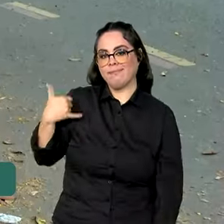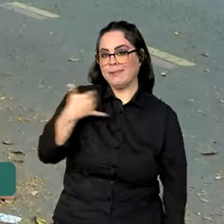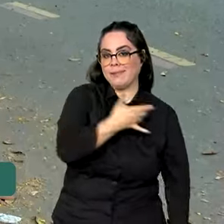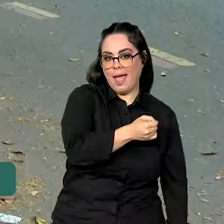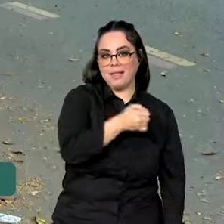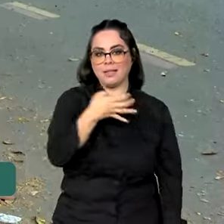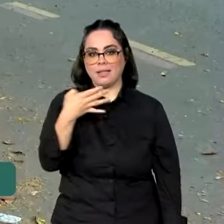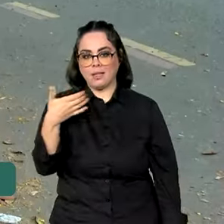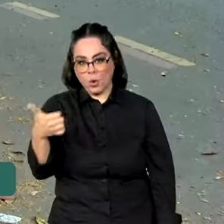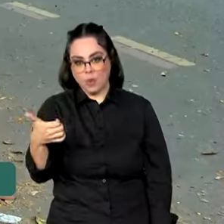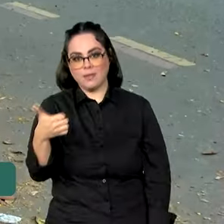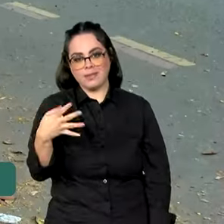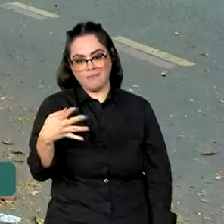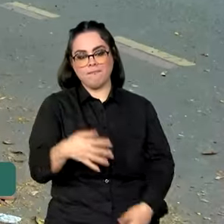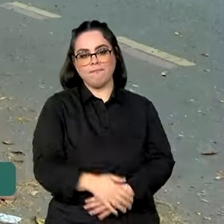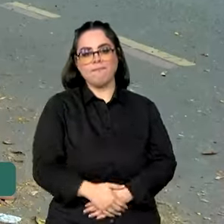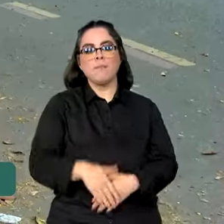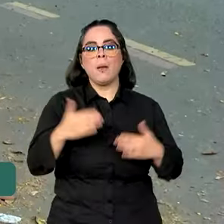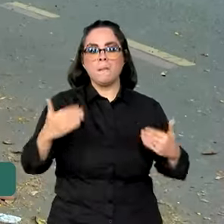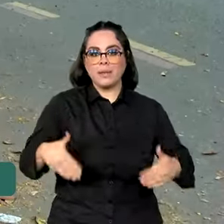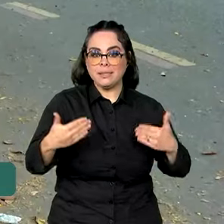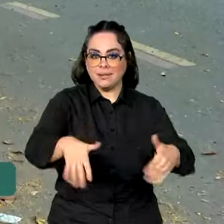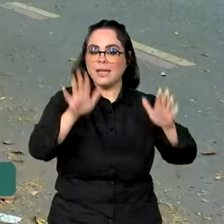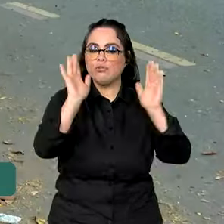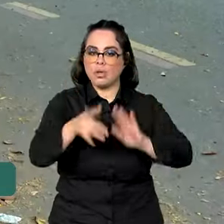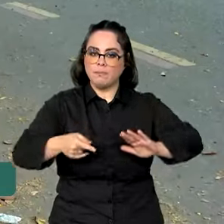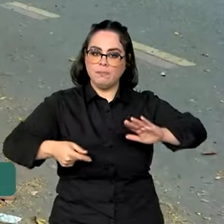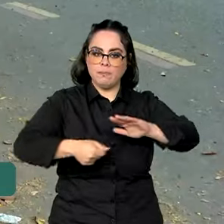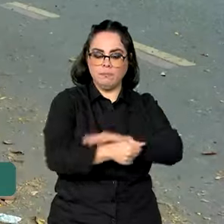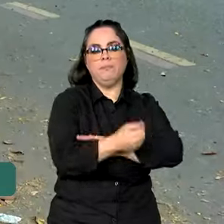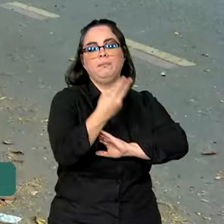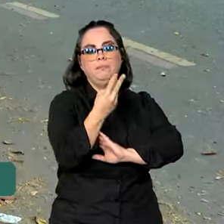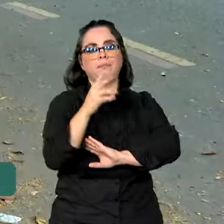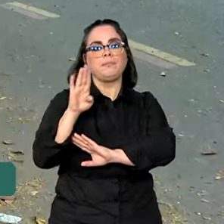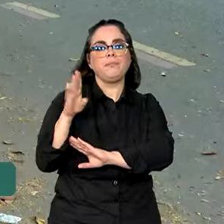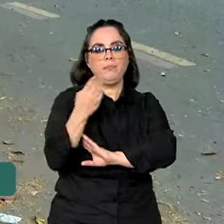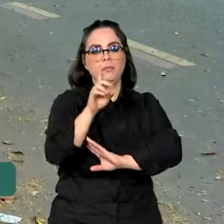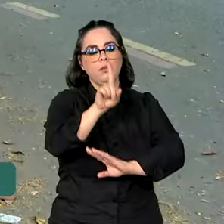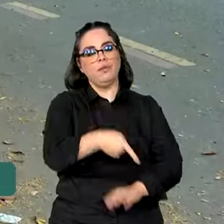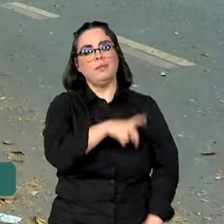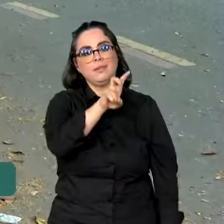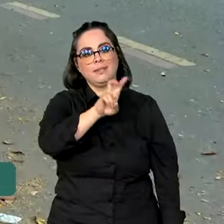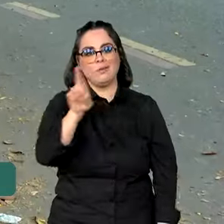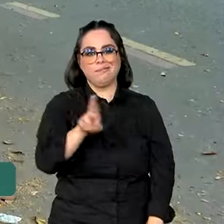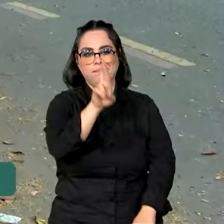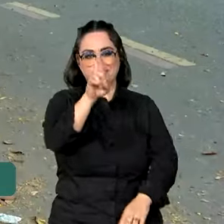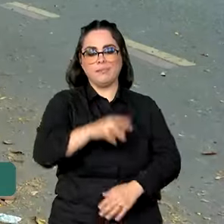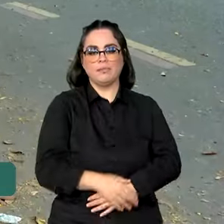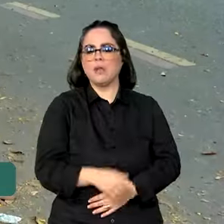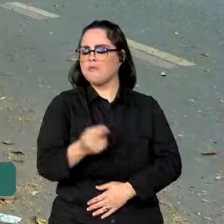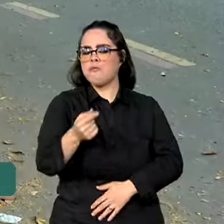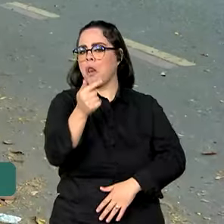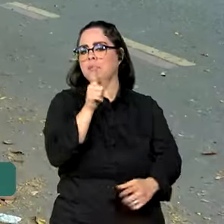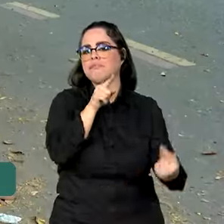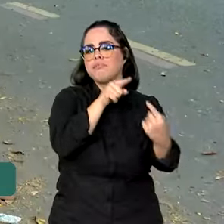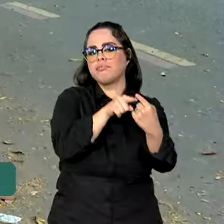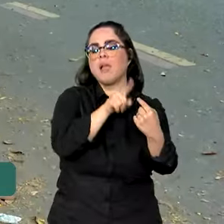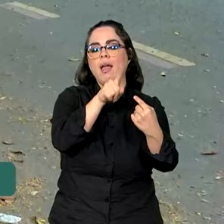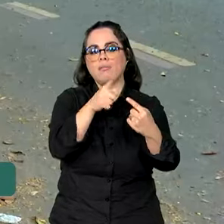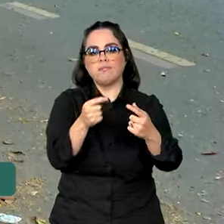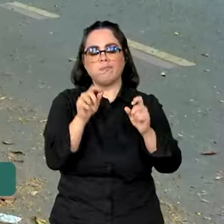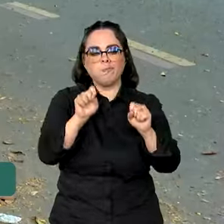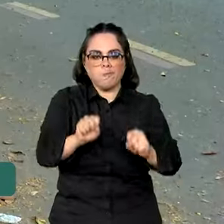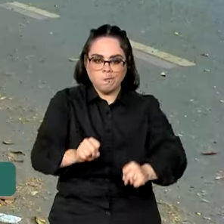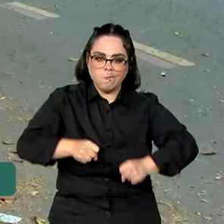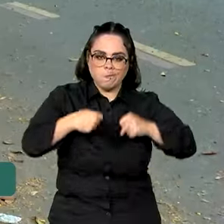anos. Este ano, o Ministério já investiu mais de 2 bilhões e meio de reais. Os valores foram destinados para reforçar